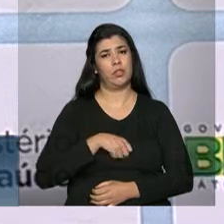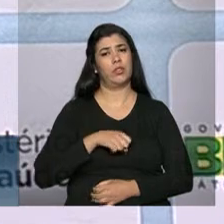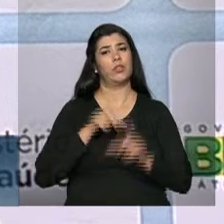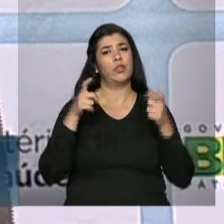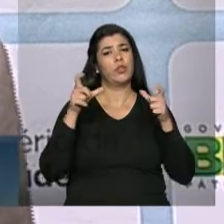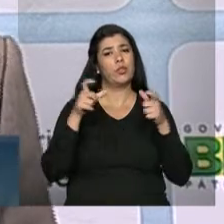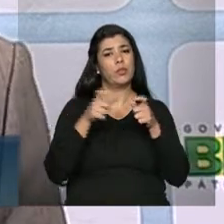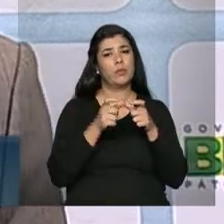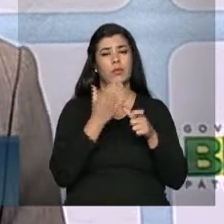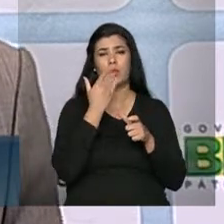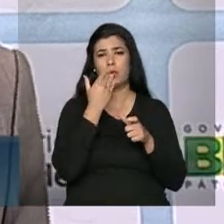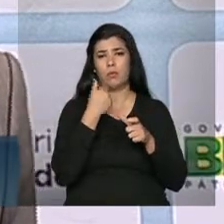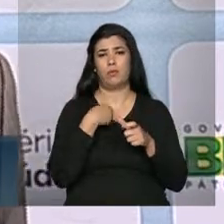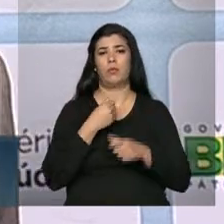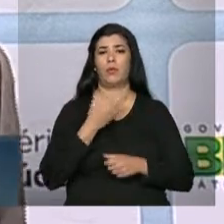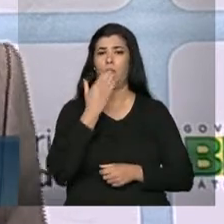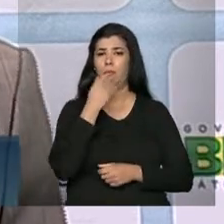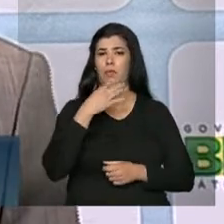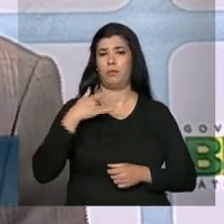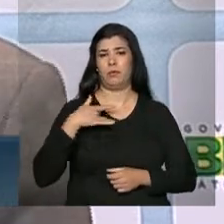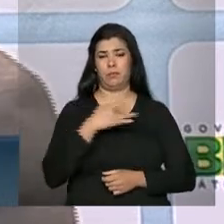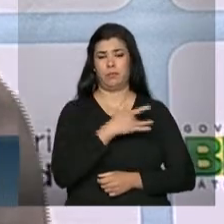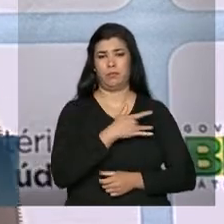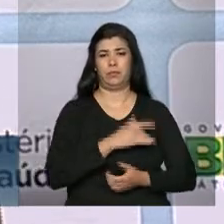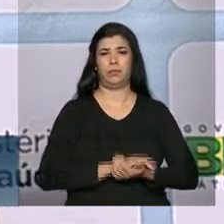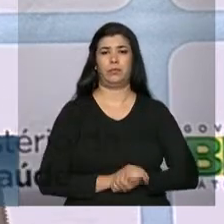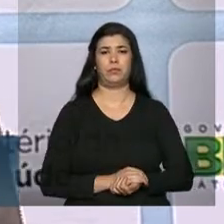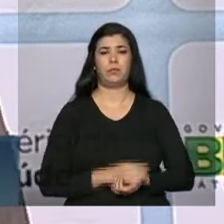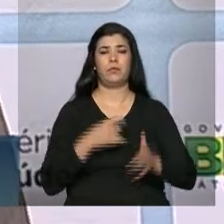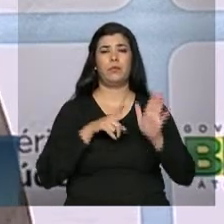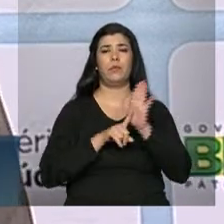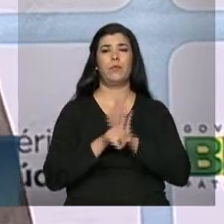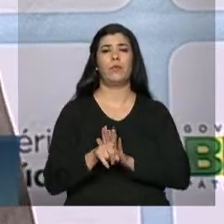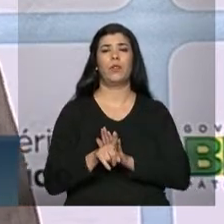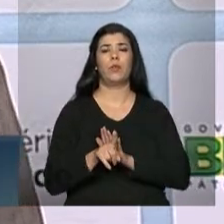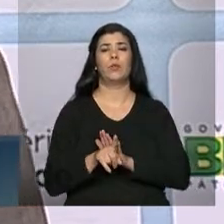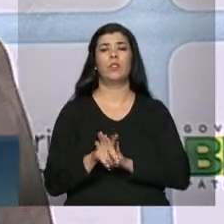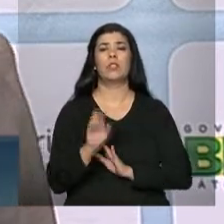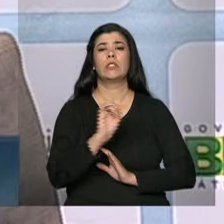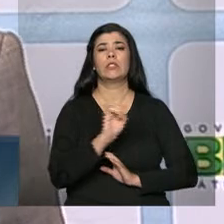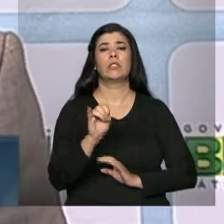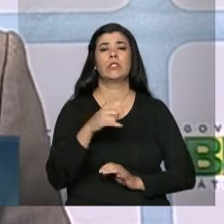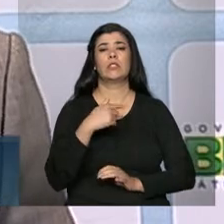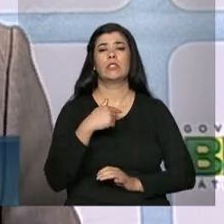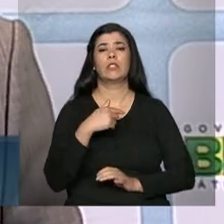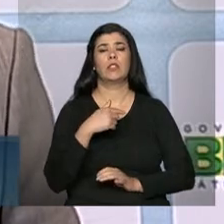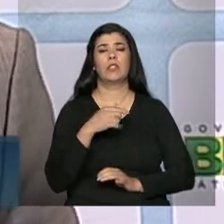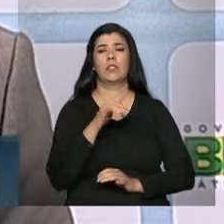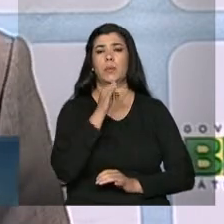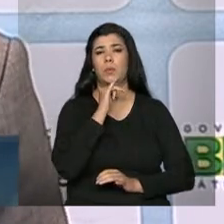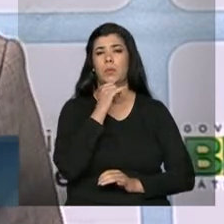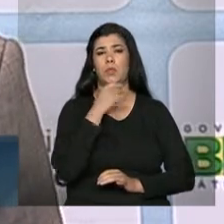diminuição do sal na dieta do brasileiro. Na hora de contar, qual é a...